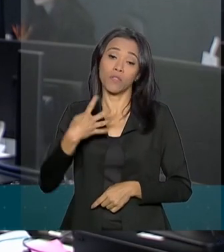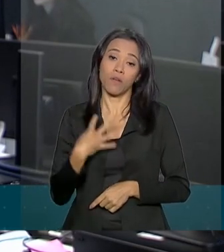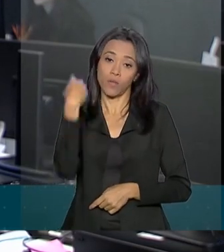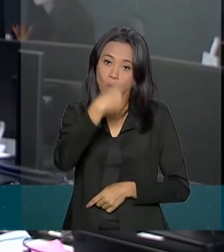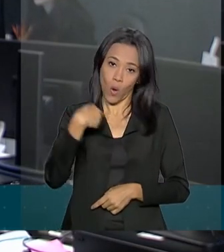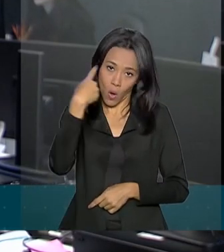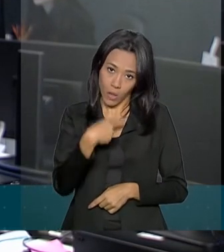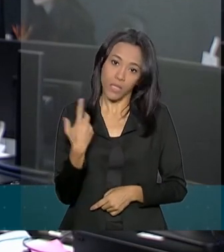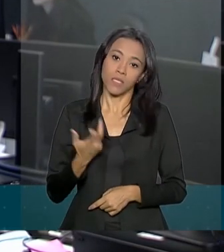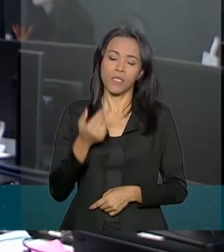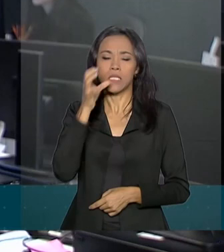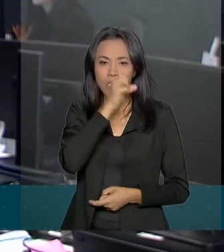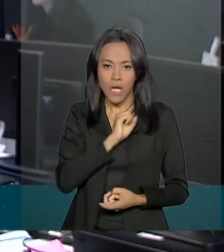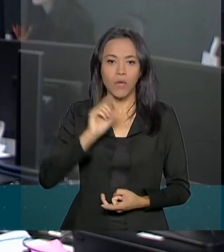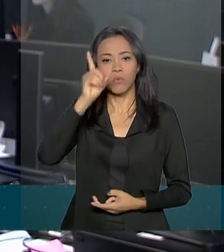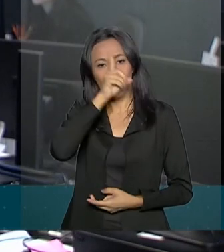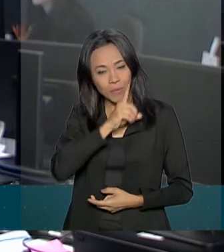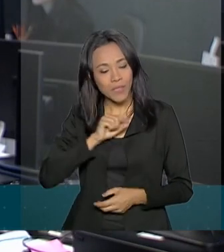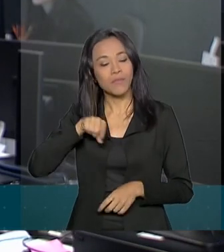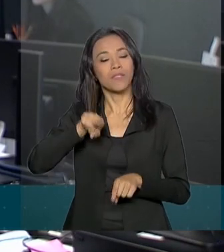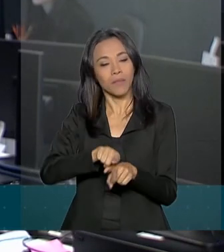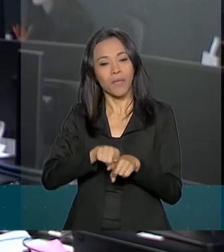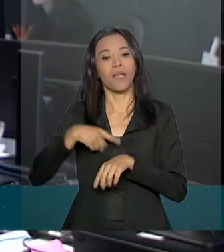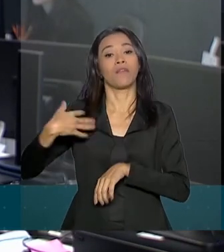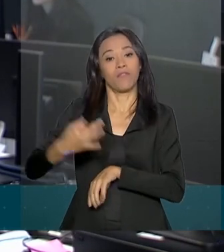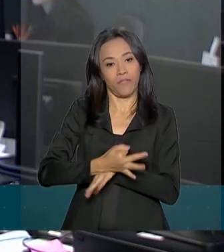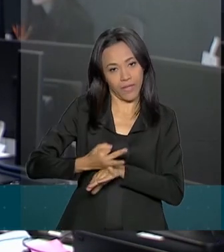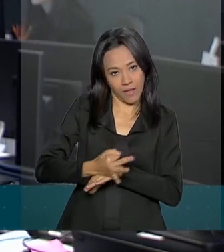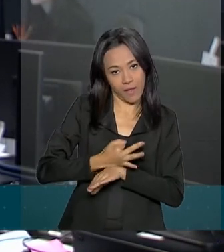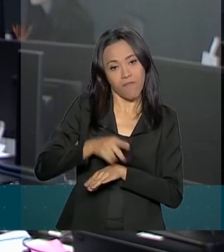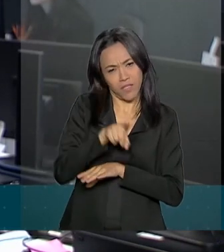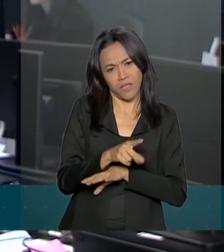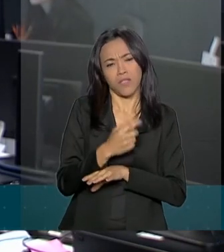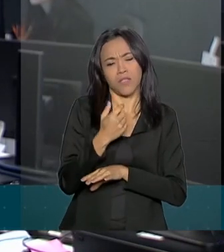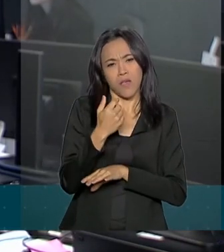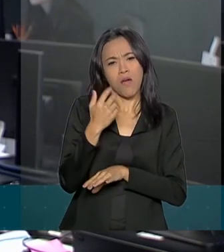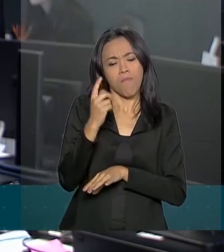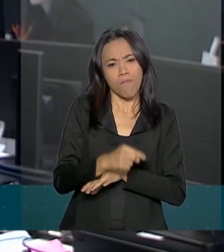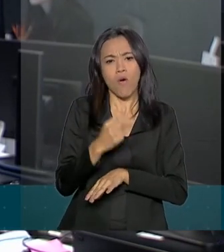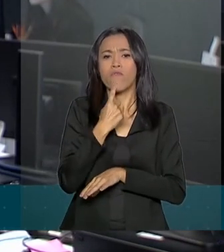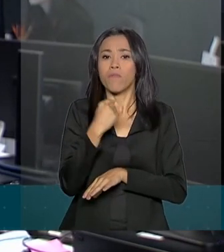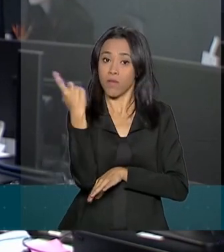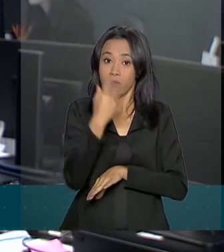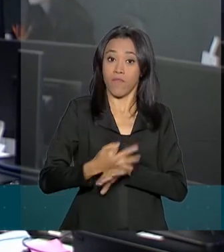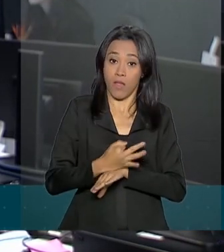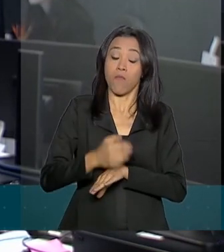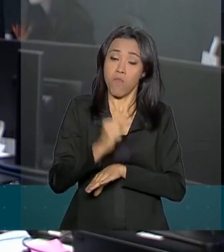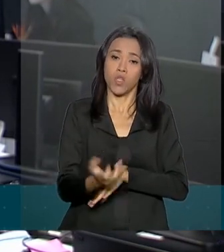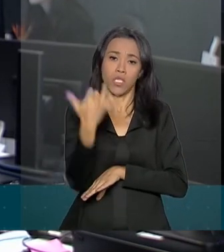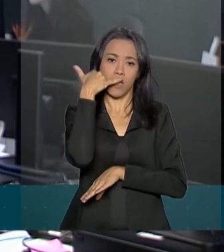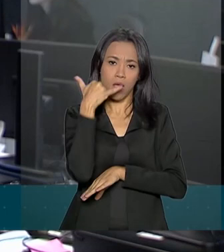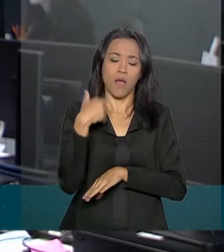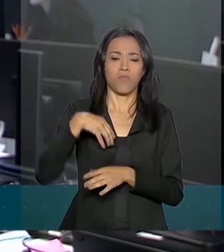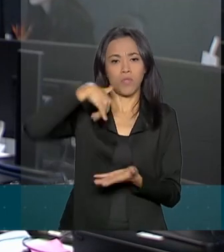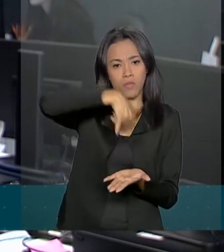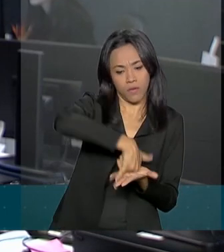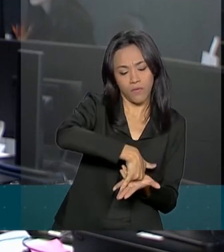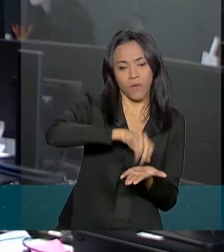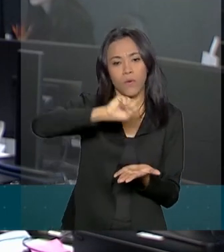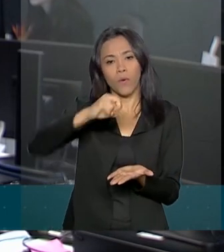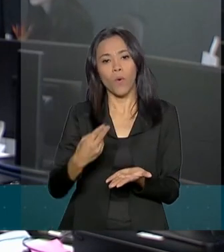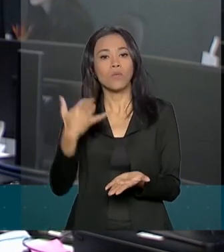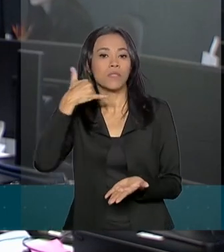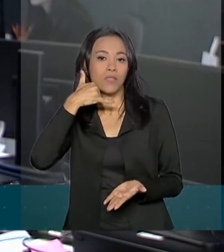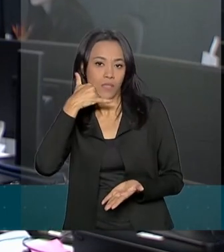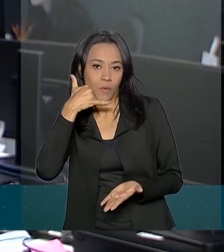dia, incluindo sábados, domingos e feriados. As ligações podem ser feitas de todo o Brasil por telefones fixos ou